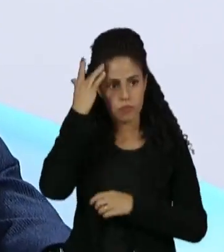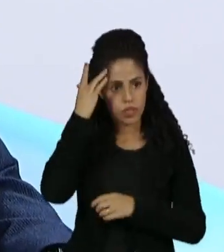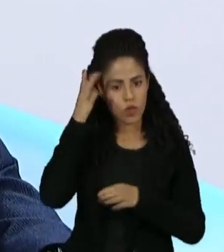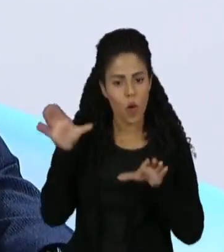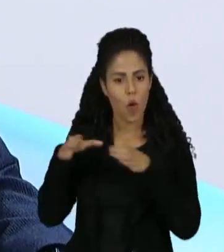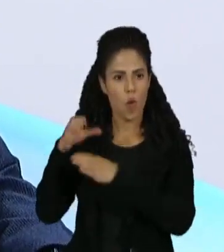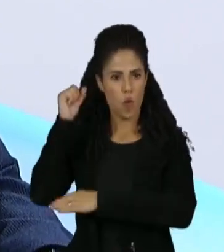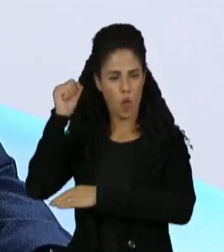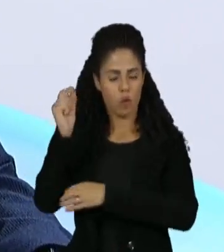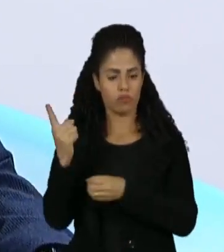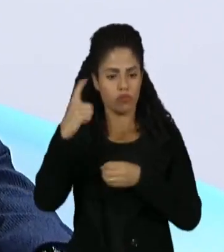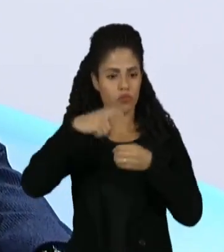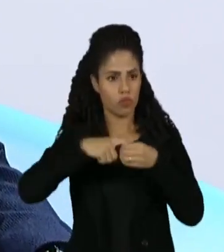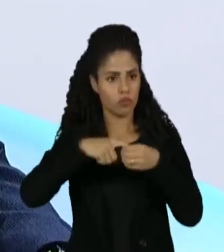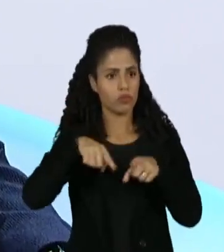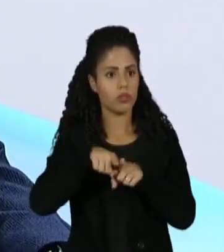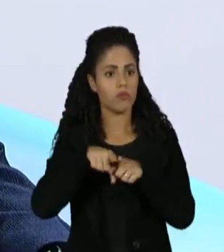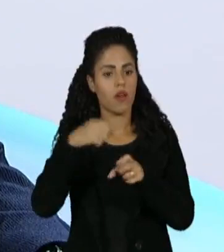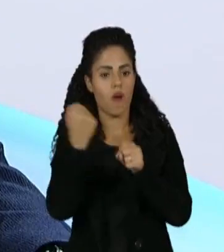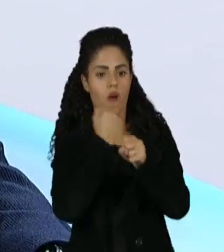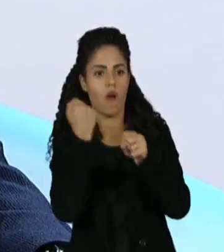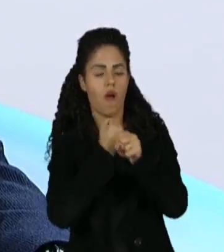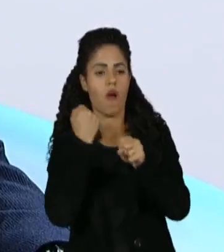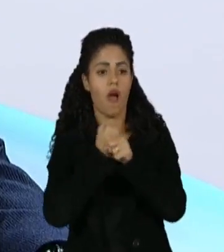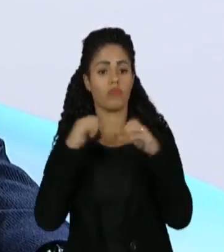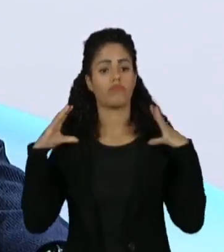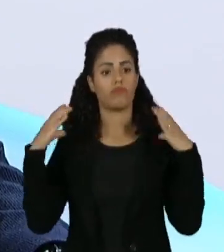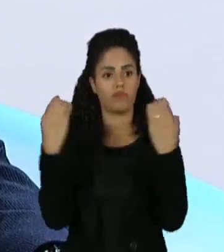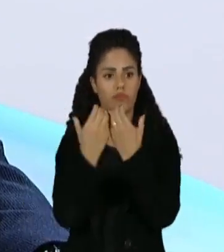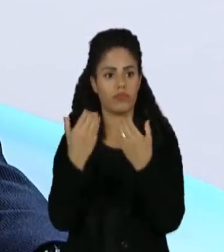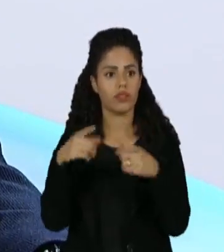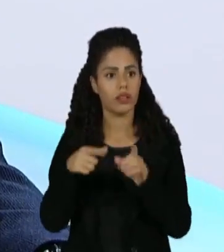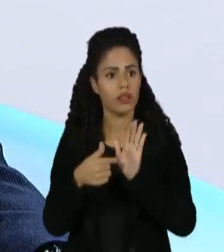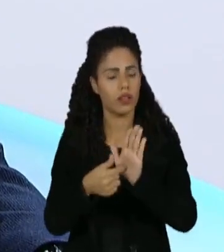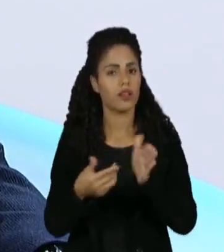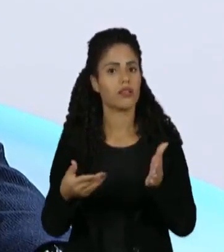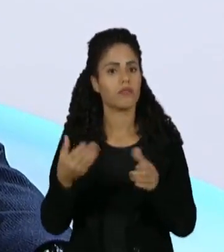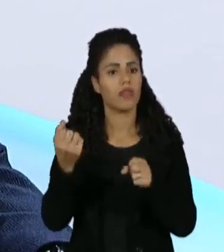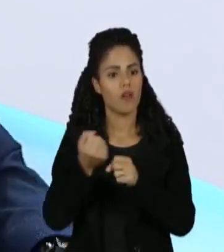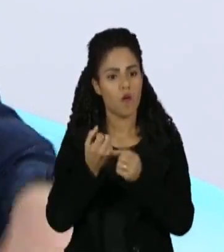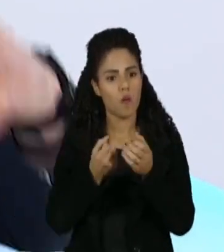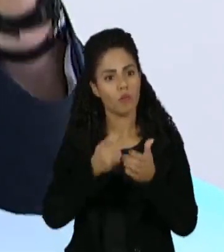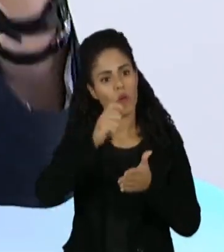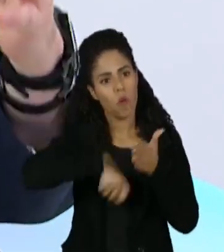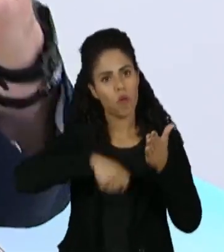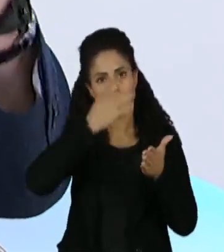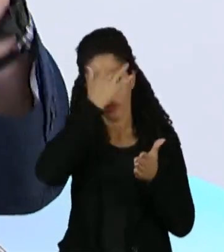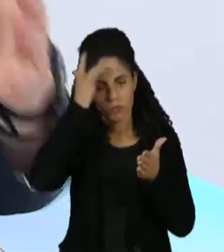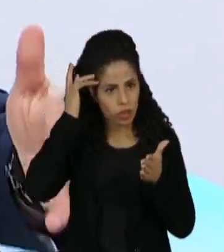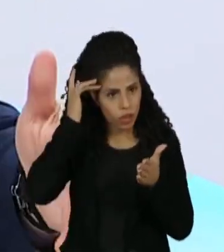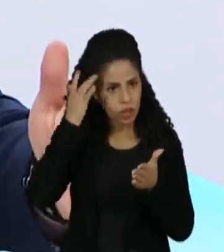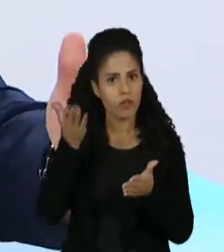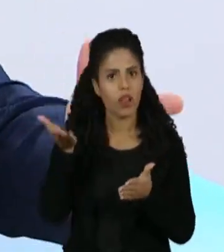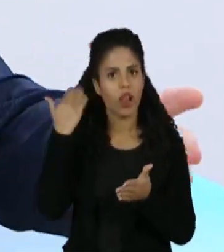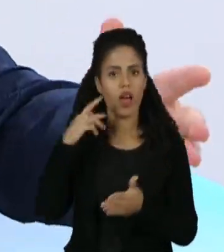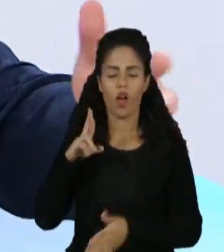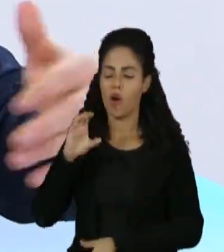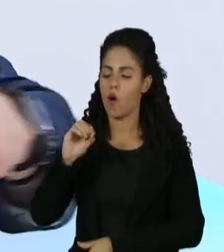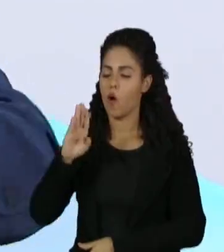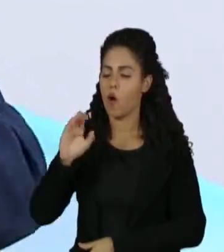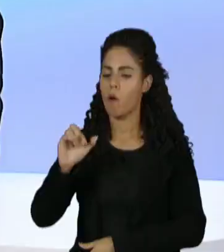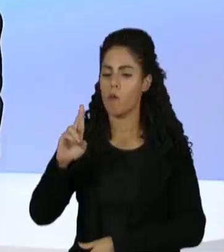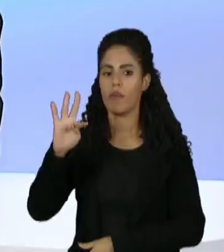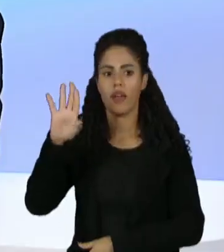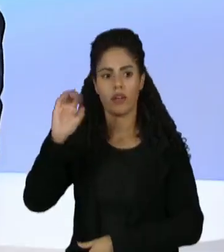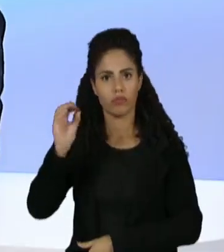década de 60, para construir o Morumbi, a área social foi um fundamental para contratar jogadores. Era o tempo do Roberto Dias, se não era nascido,